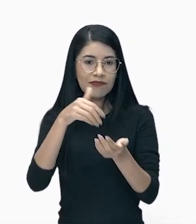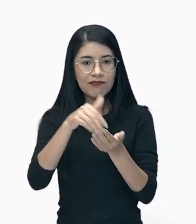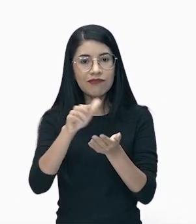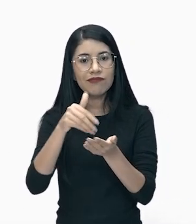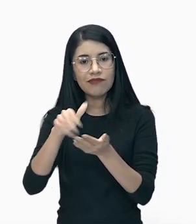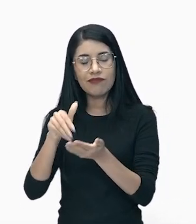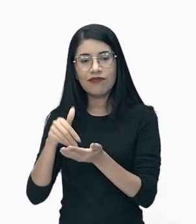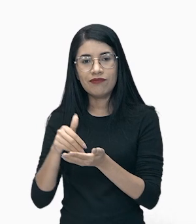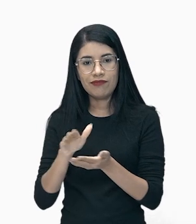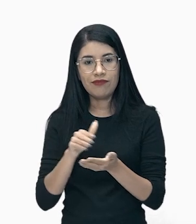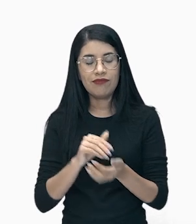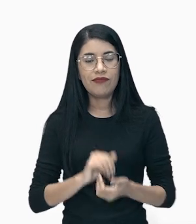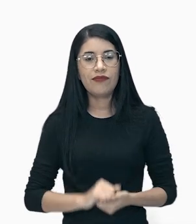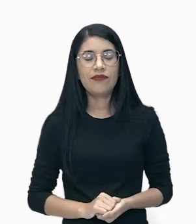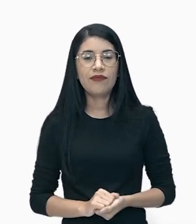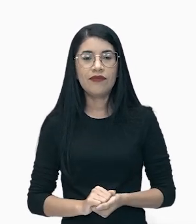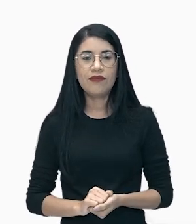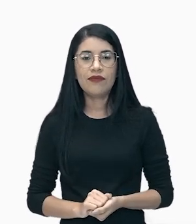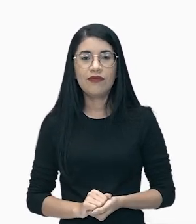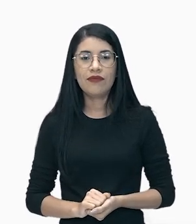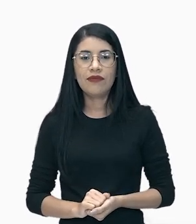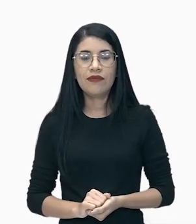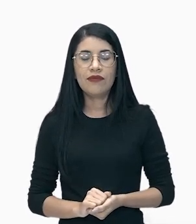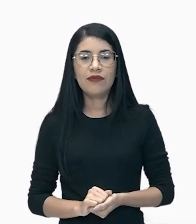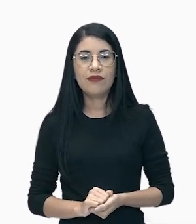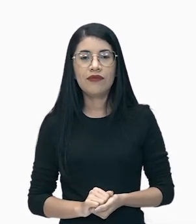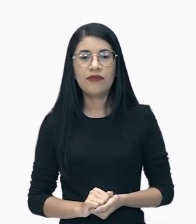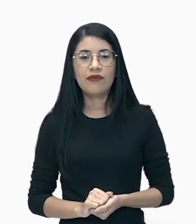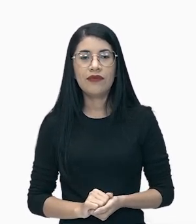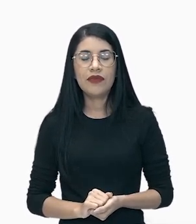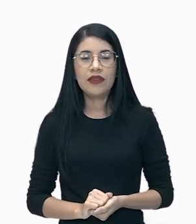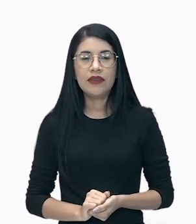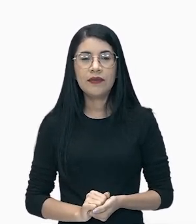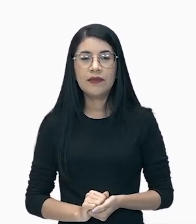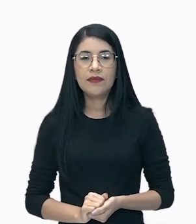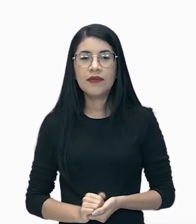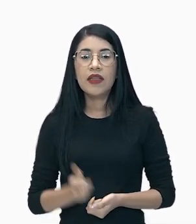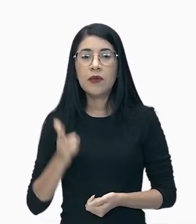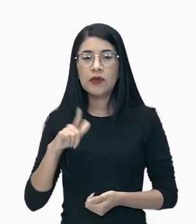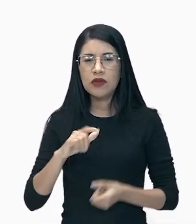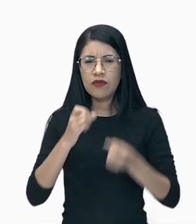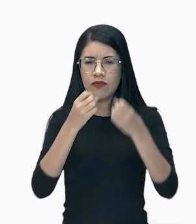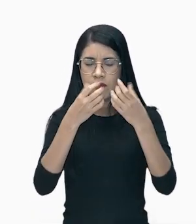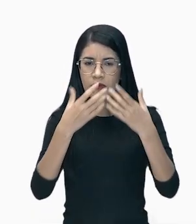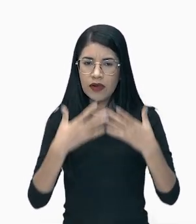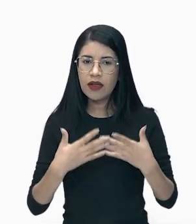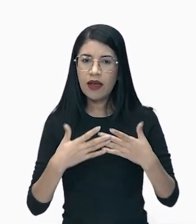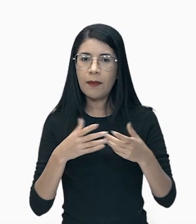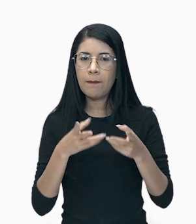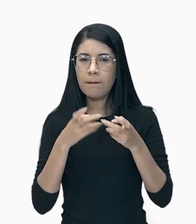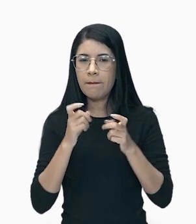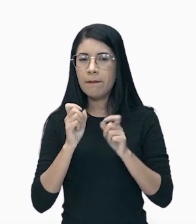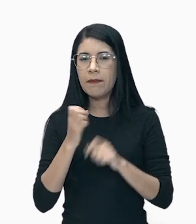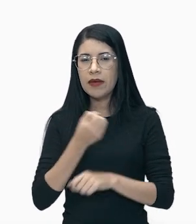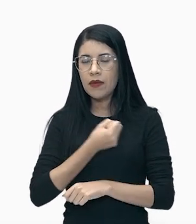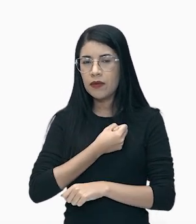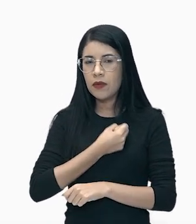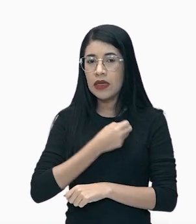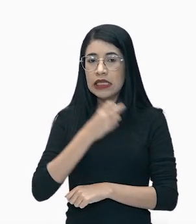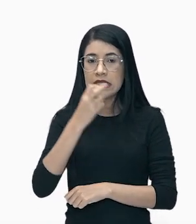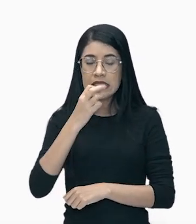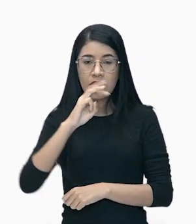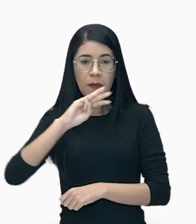desempregados. Ou melhor, gente, vamos lá. Vamos verificar um pouquinho esses números, tá, gente? 5 mil